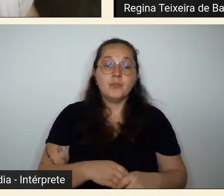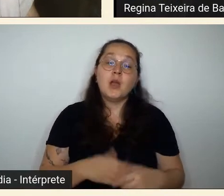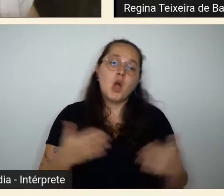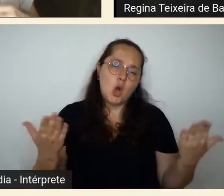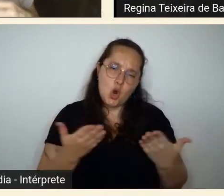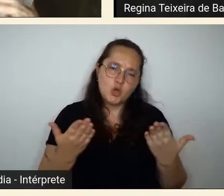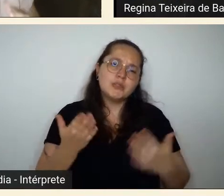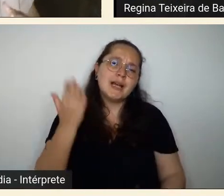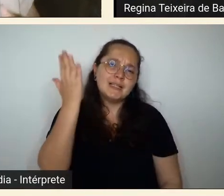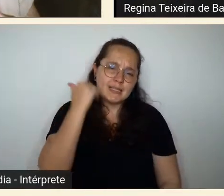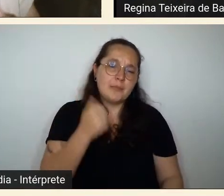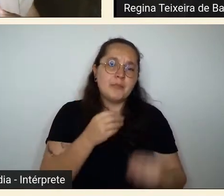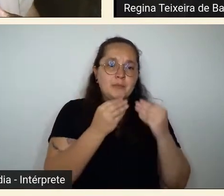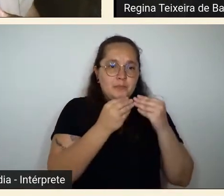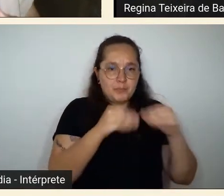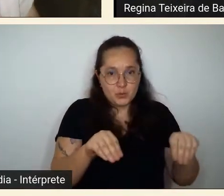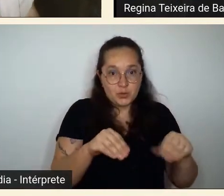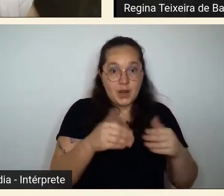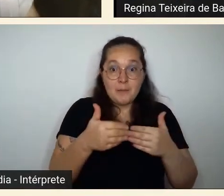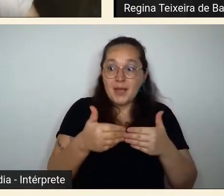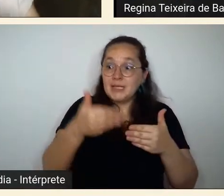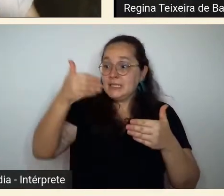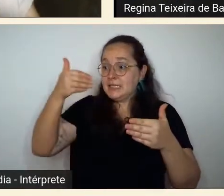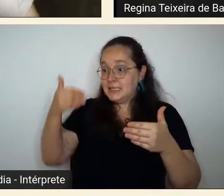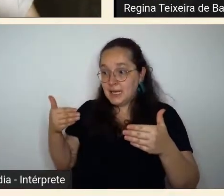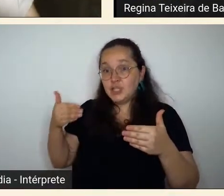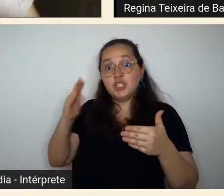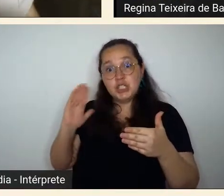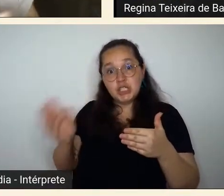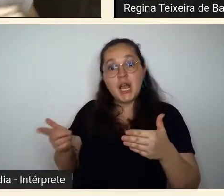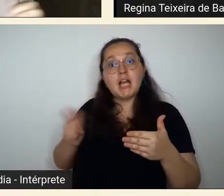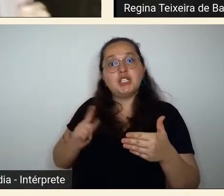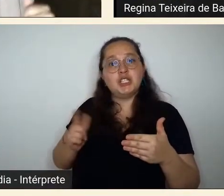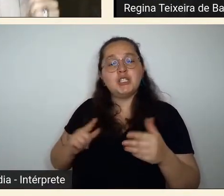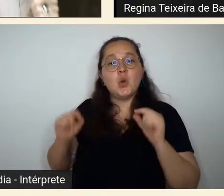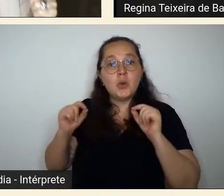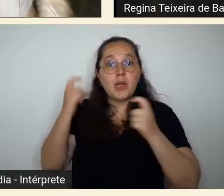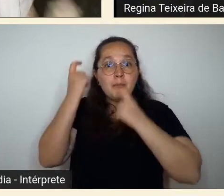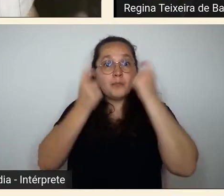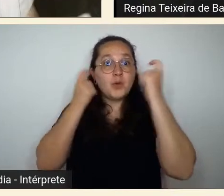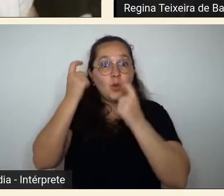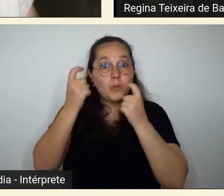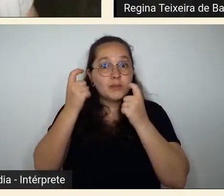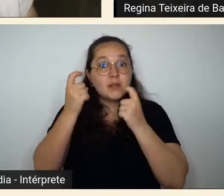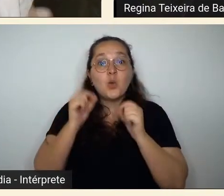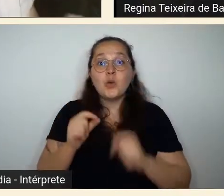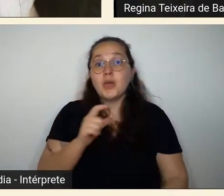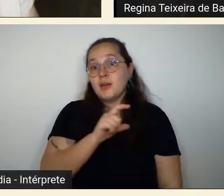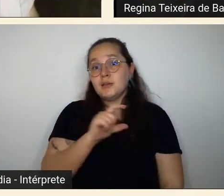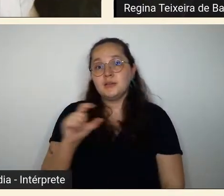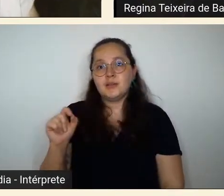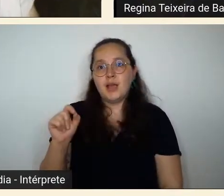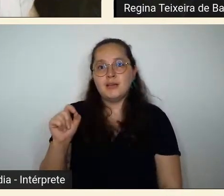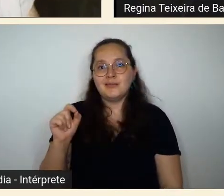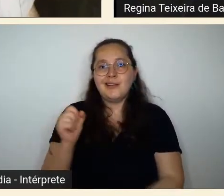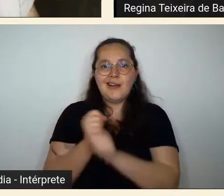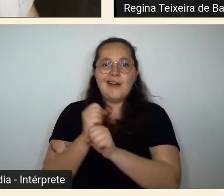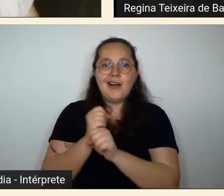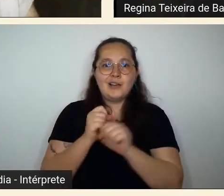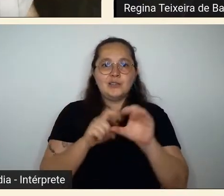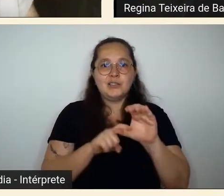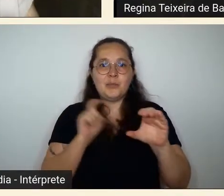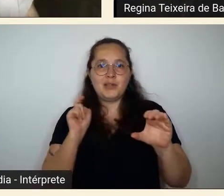hoje havia uma preocupação já com a comemoração no centenário da independência que seria em 1922